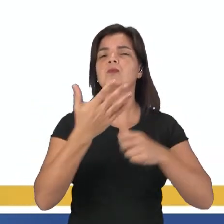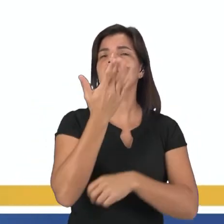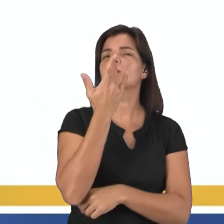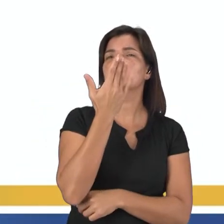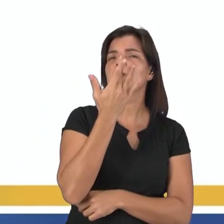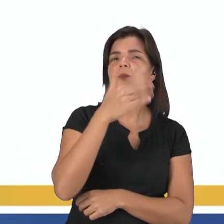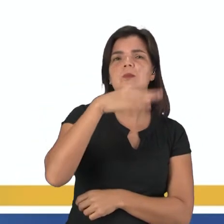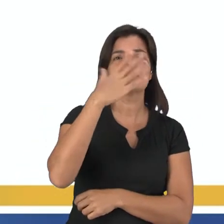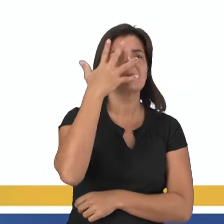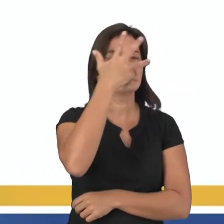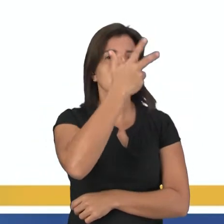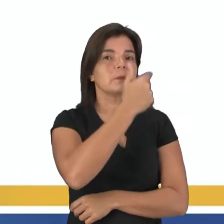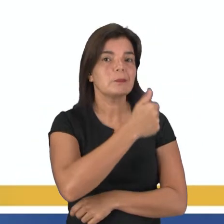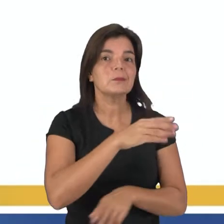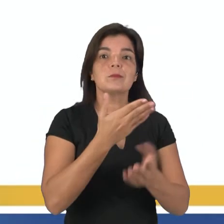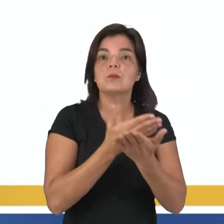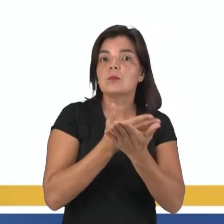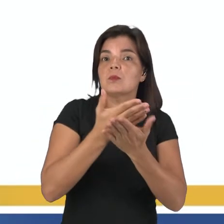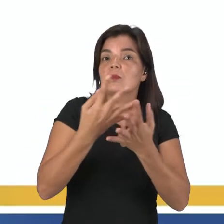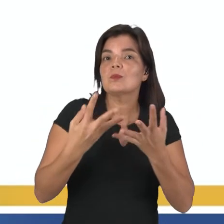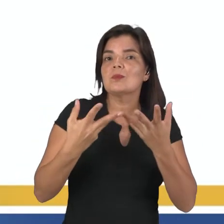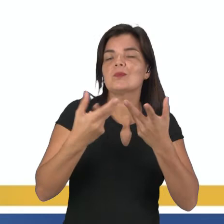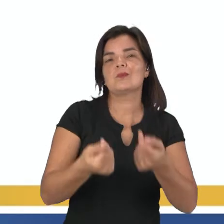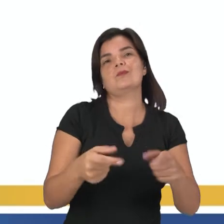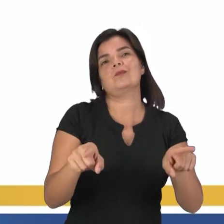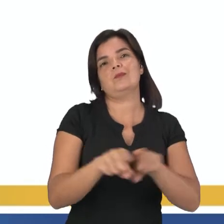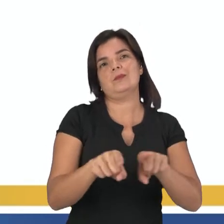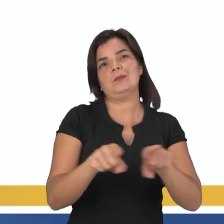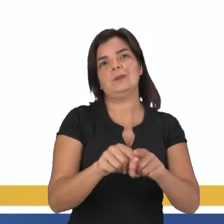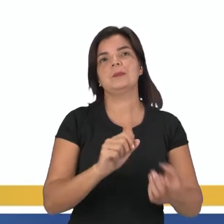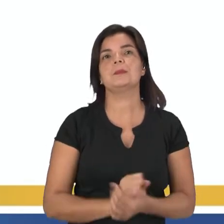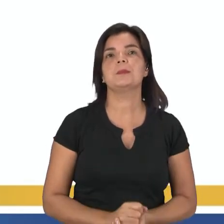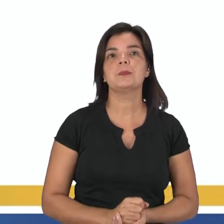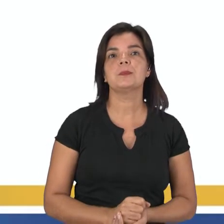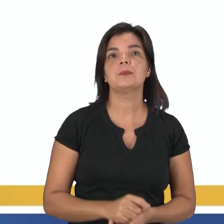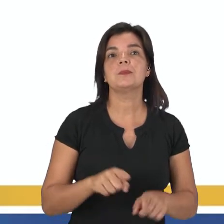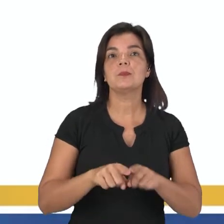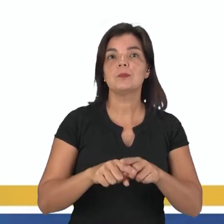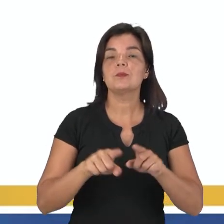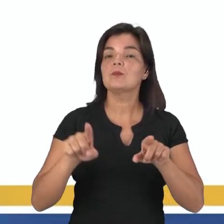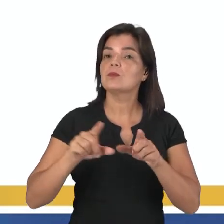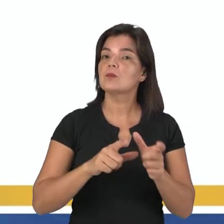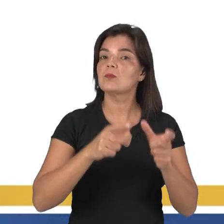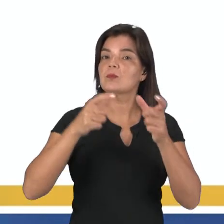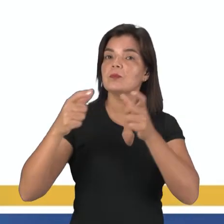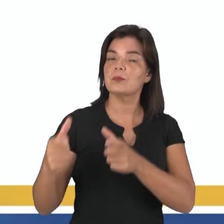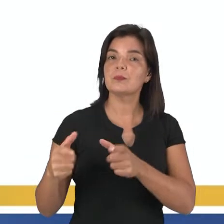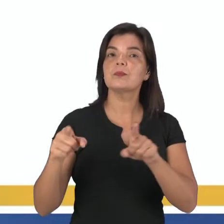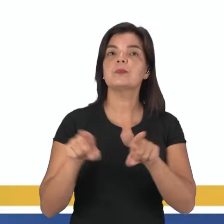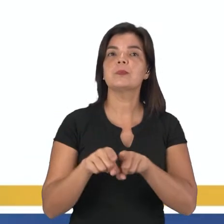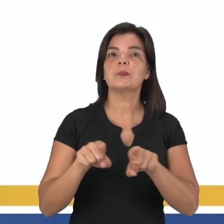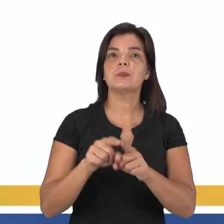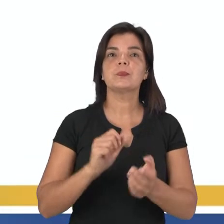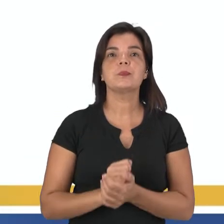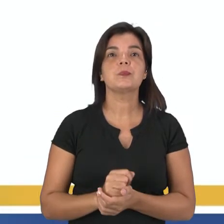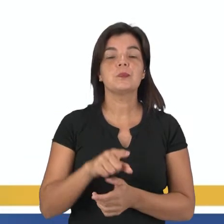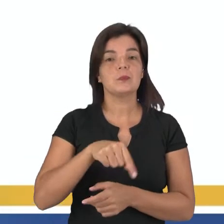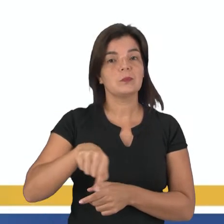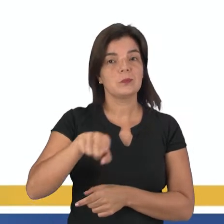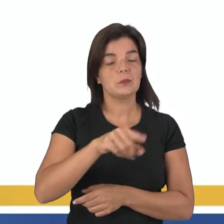cores muito mais bonita e aí no começo de tudo ainda. E aí nós temos o canteiro de obras do lado direito dos